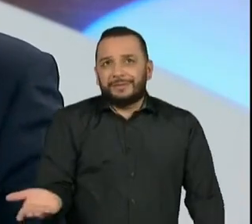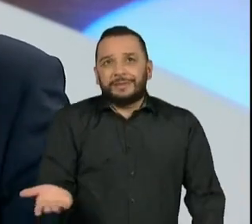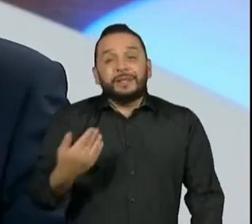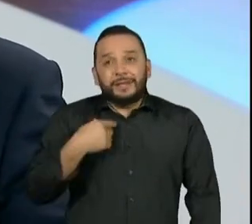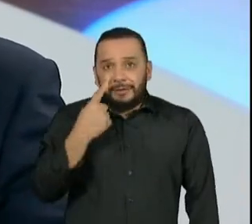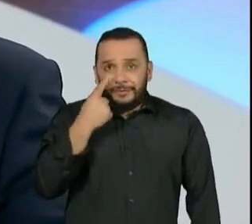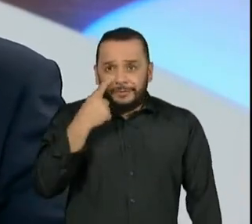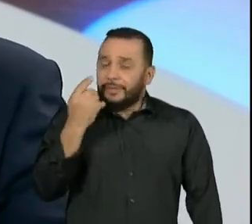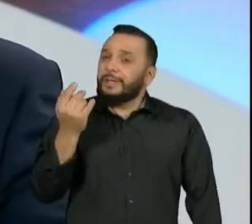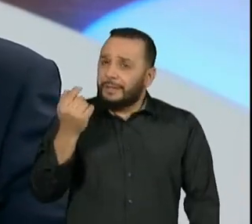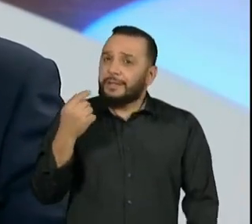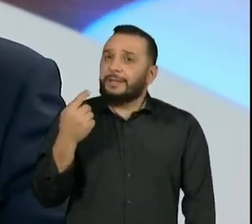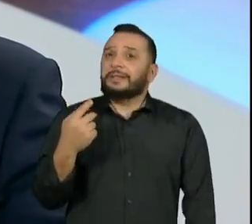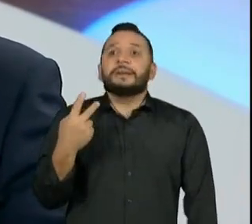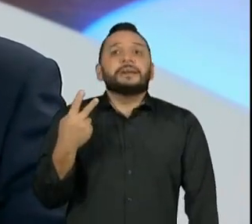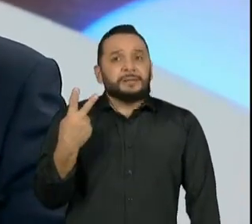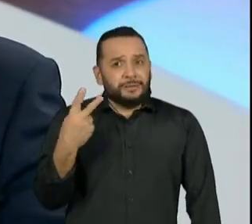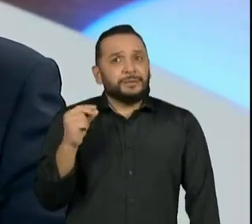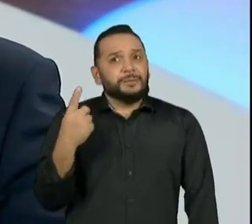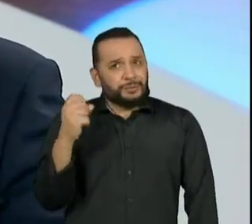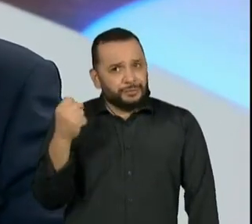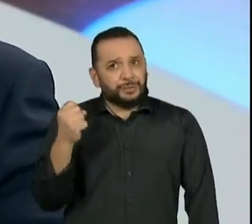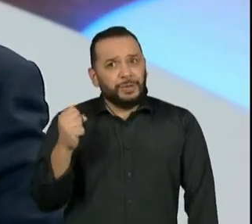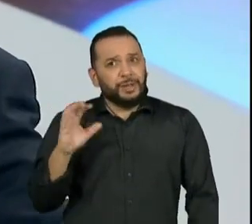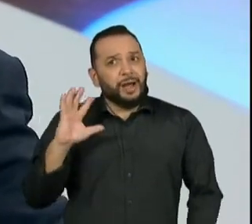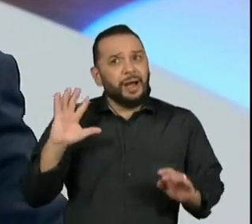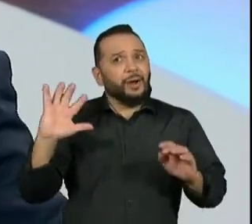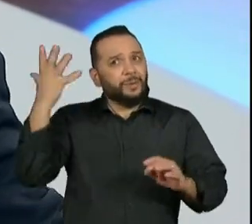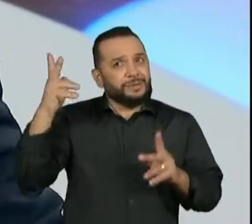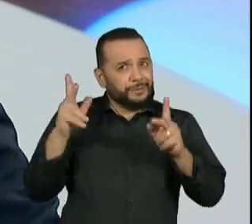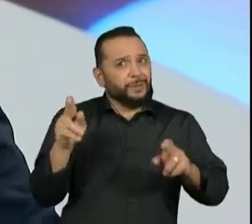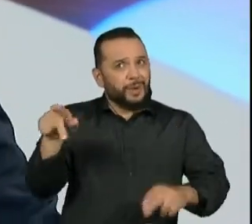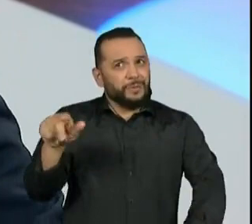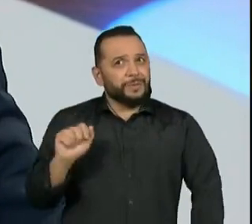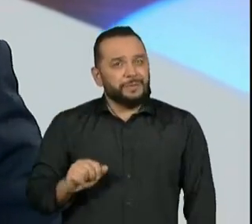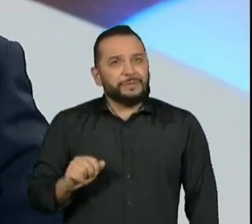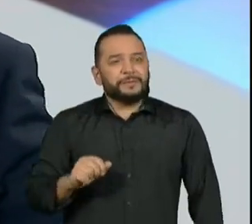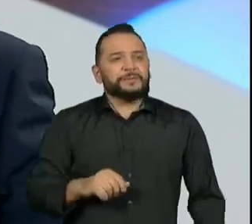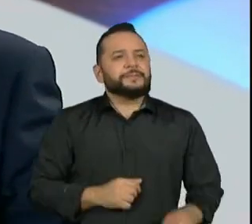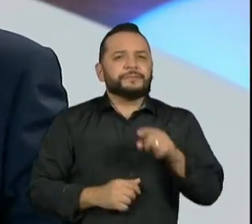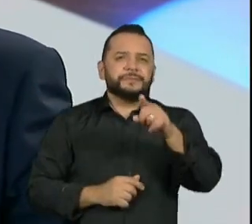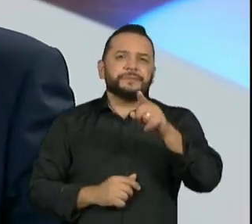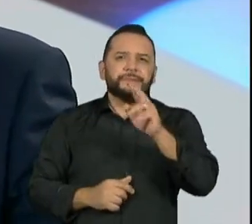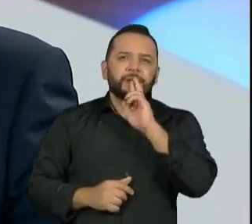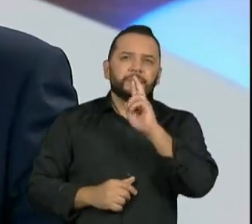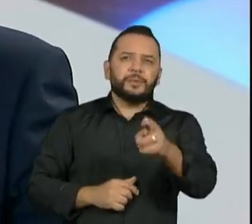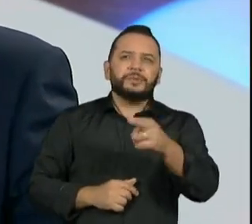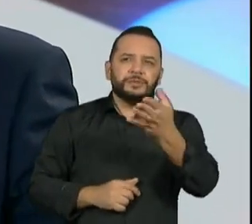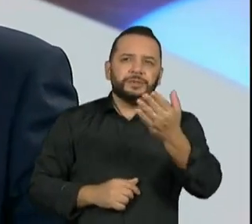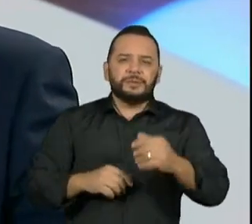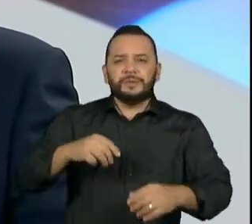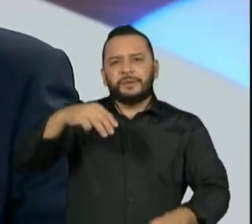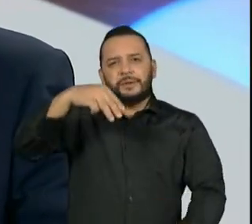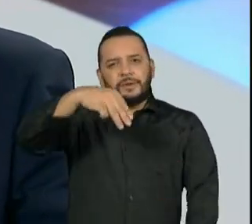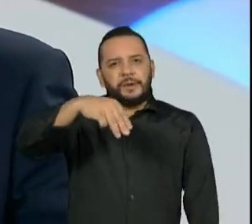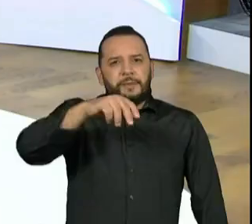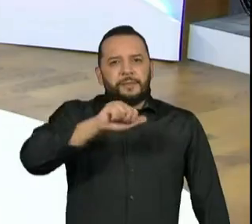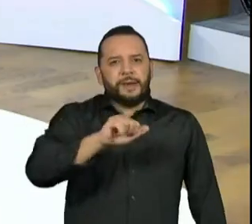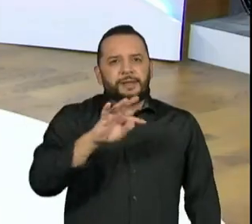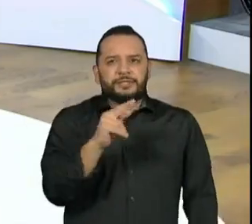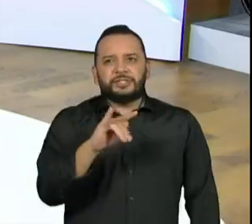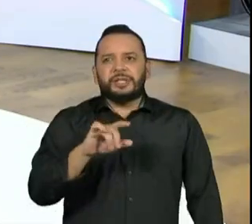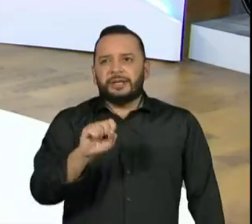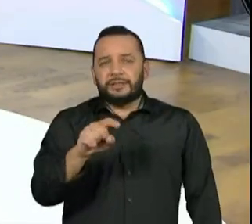ano da eleição de Bolsonaro. João, nesse sentido, quando você respondia para o Matias, eu estava pensando em algo similar.